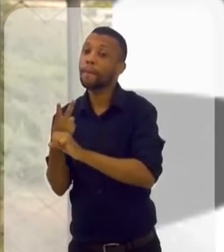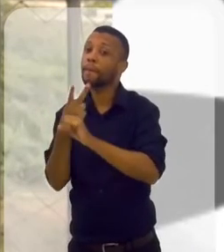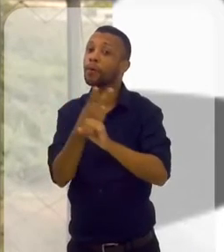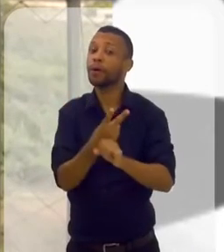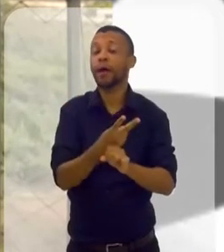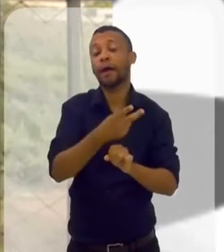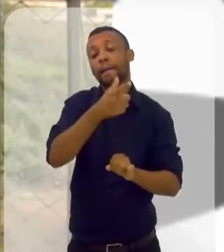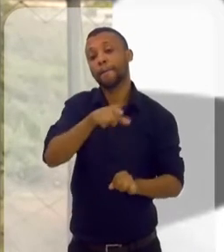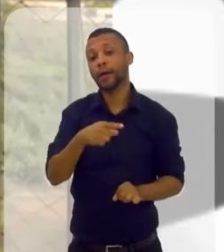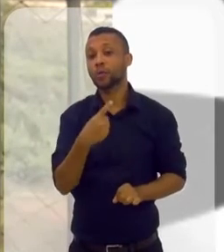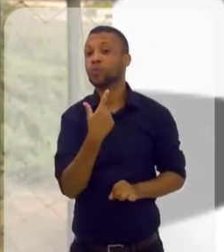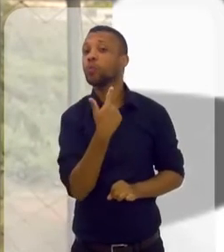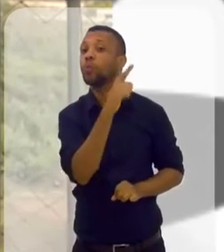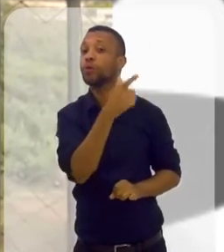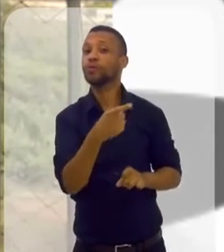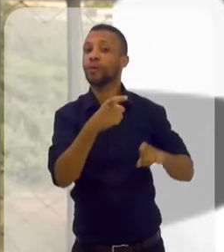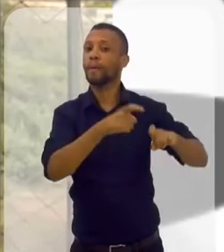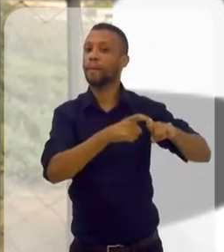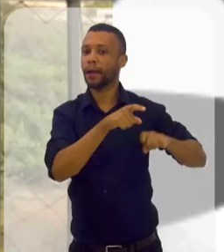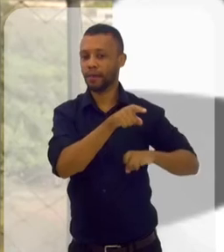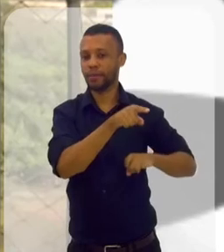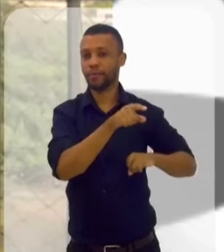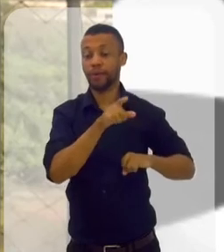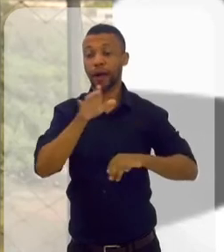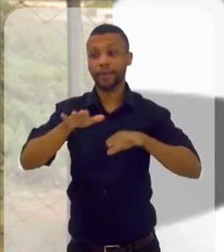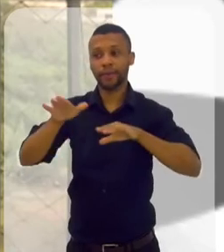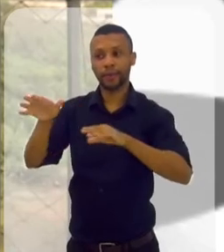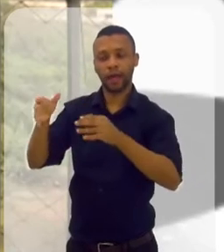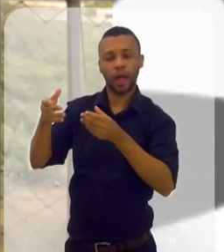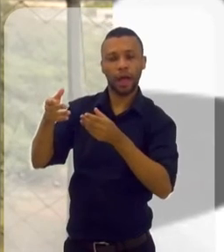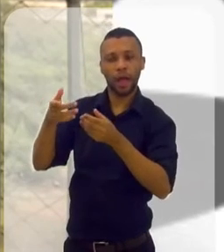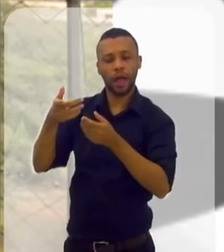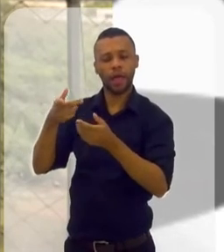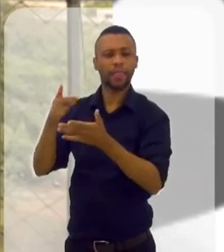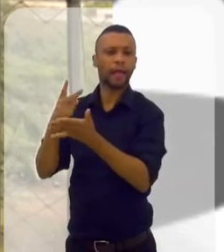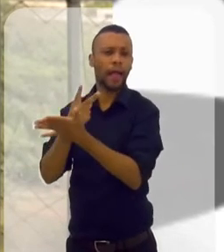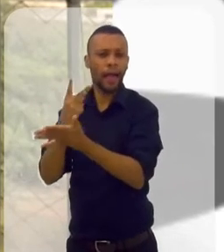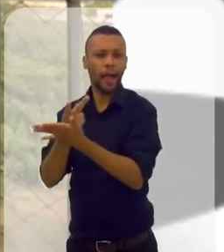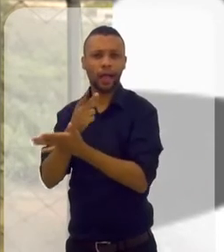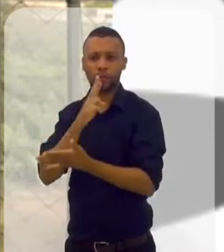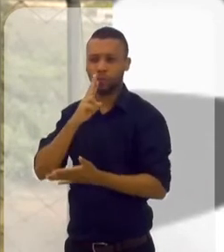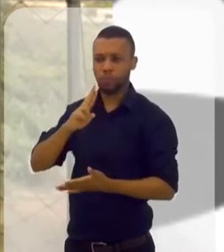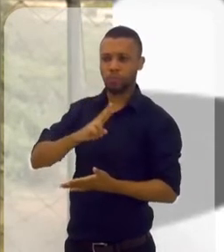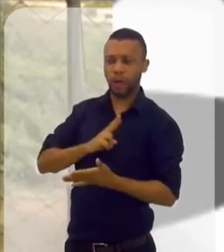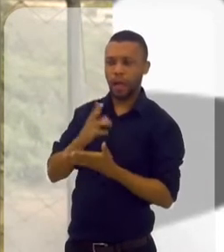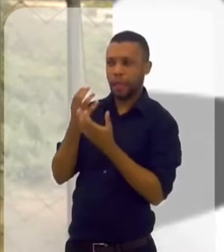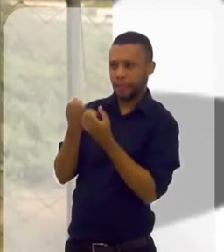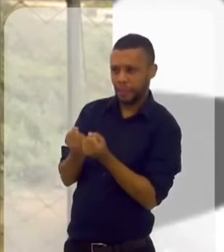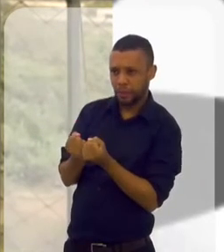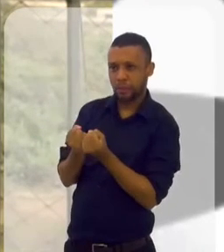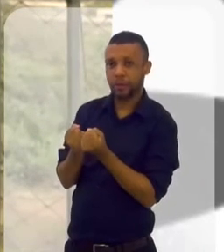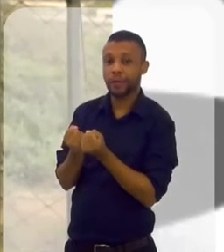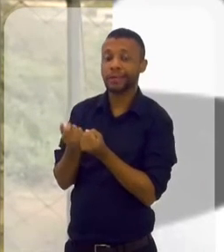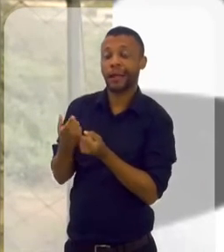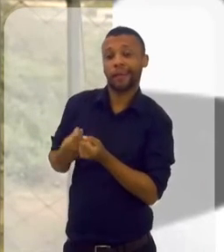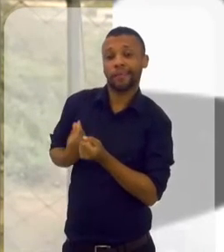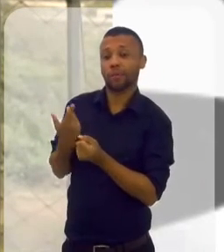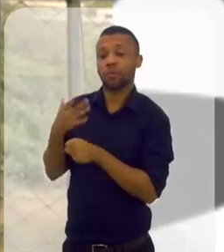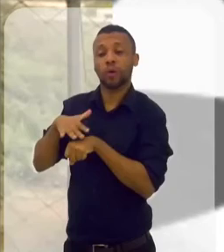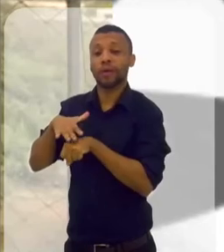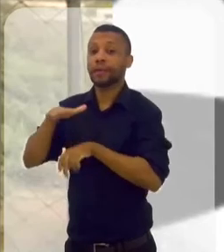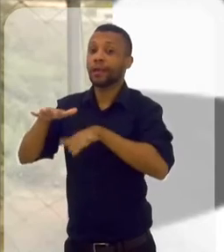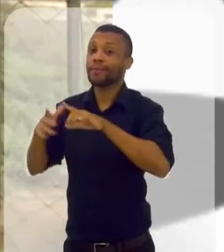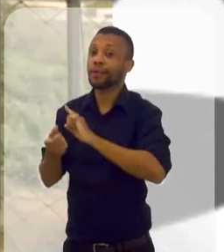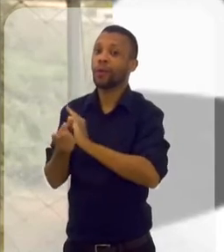Porque às vezes o médico pode ter dado um diagnóstico errado, você já recebeu aquilo como verdade, já está vivendo como doente, às vezes você não é, né?